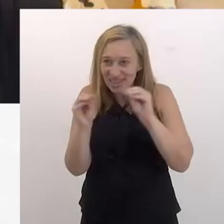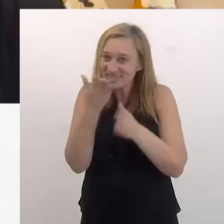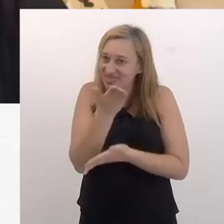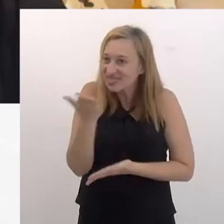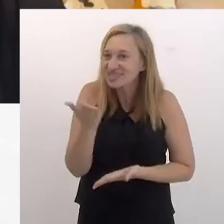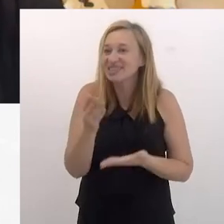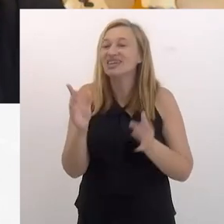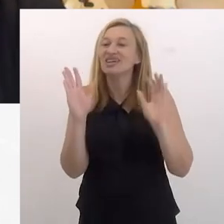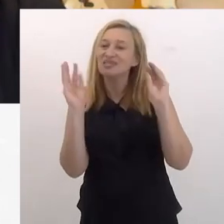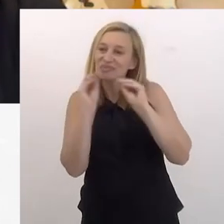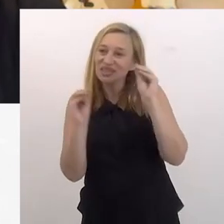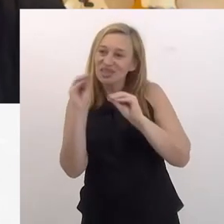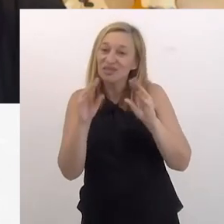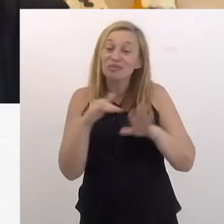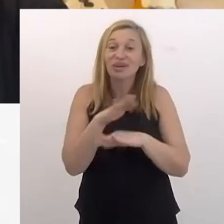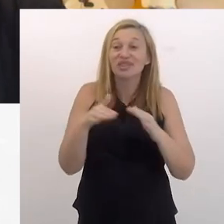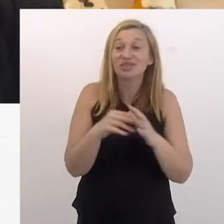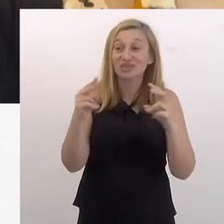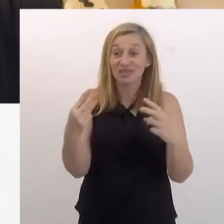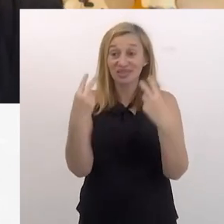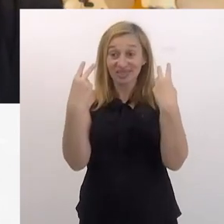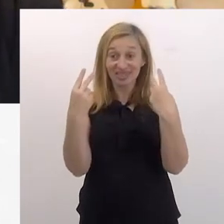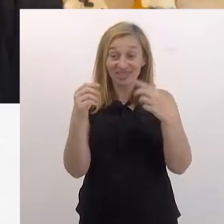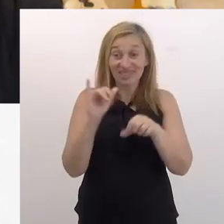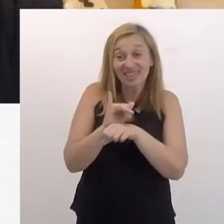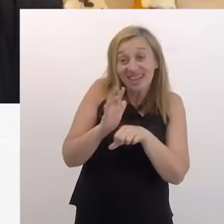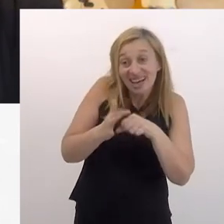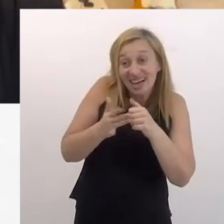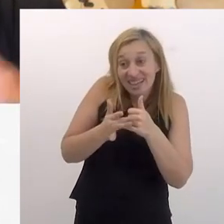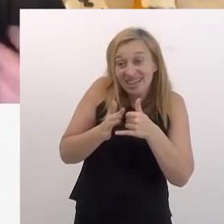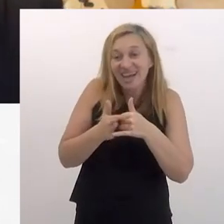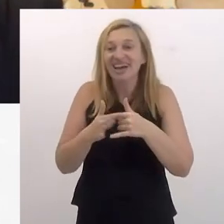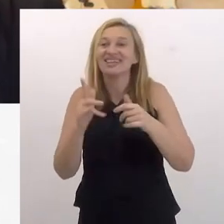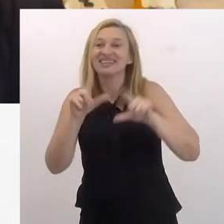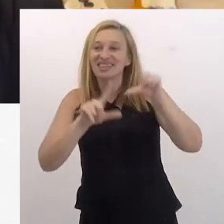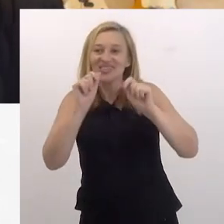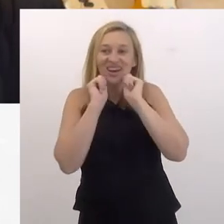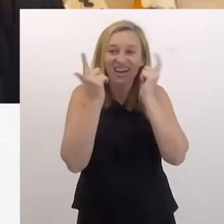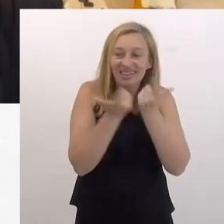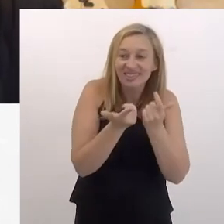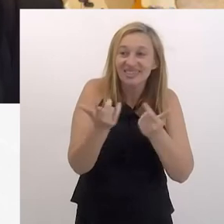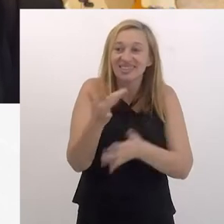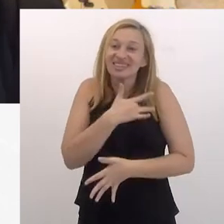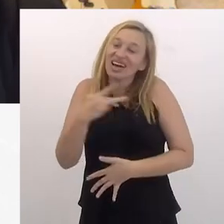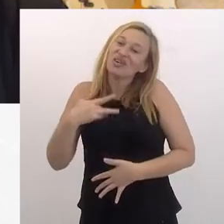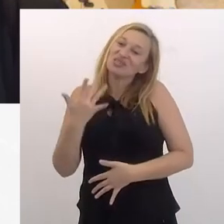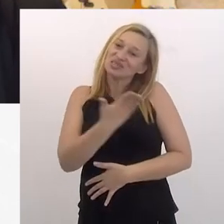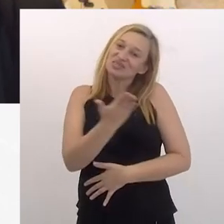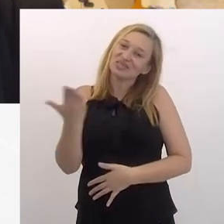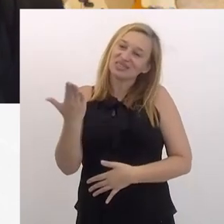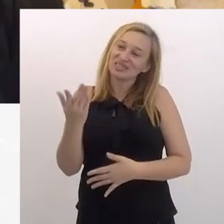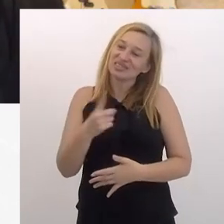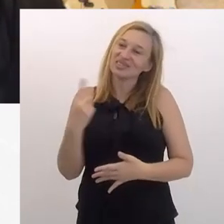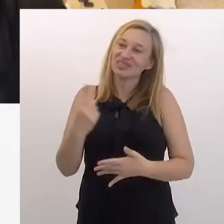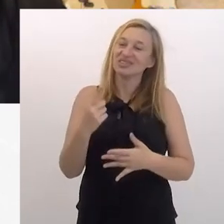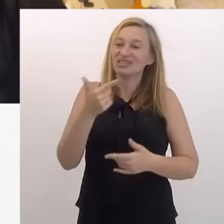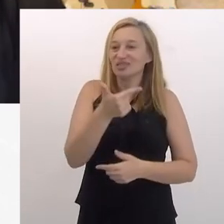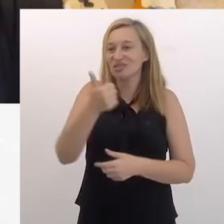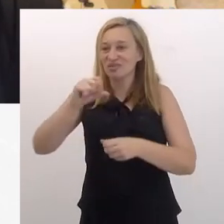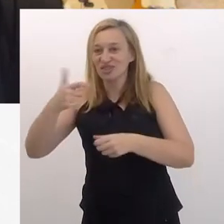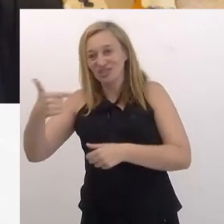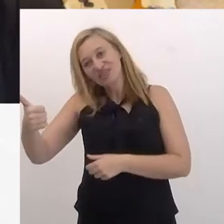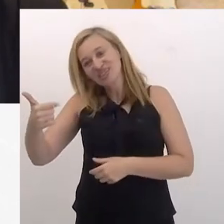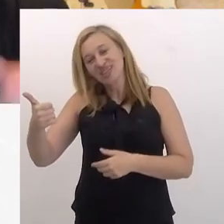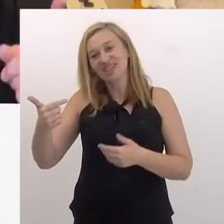Dani, um grande beijo para você, um grande beijo para todos que escutam aí seu canal e a TV Alerj e saúde para todos